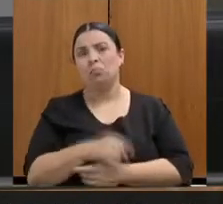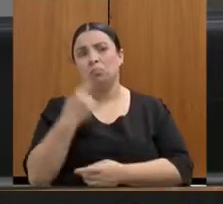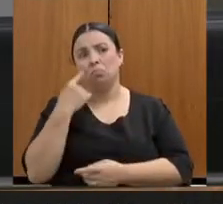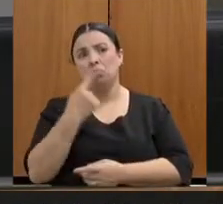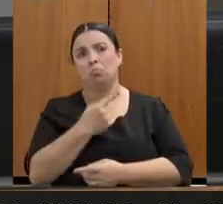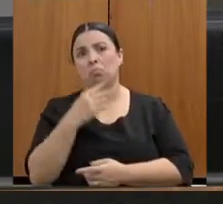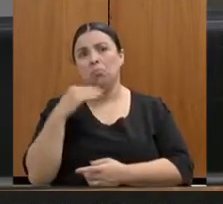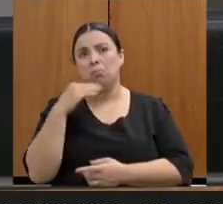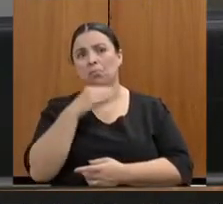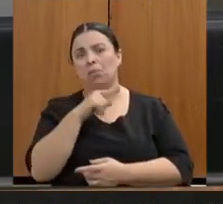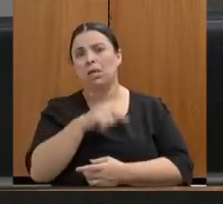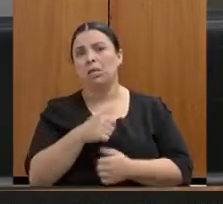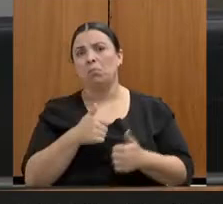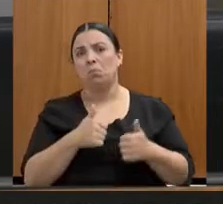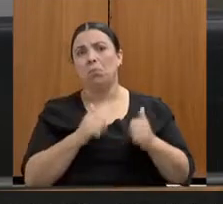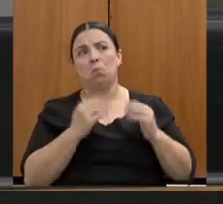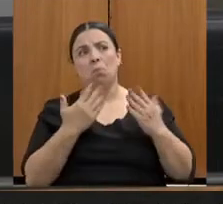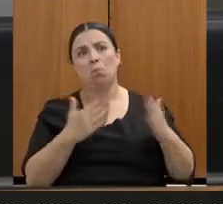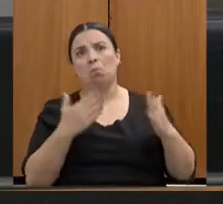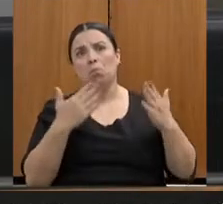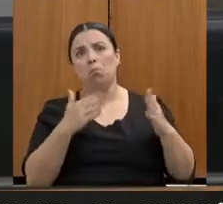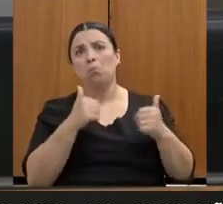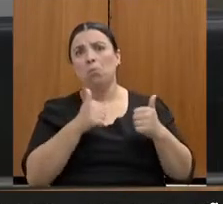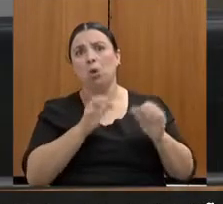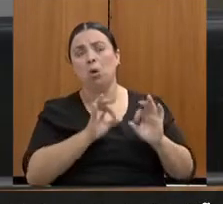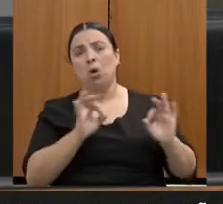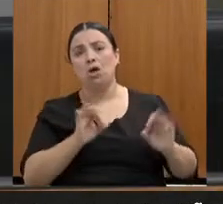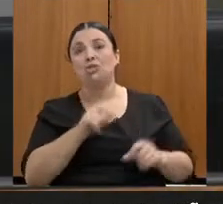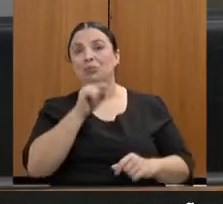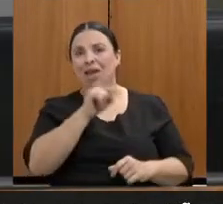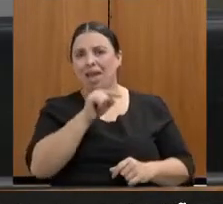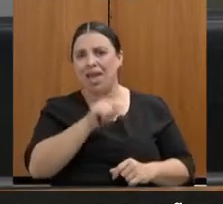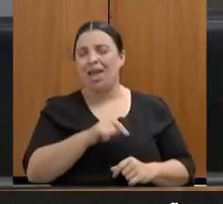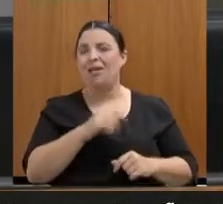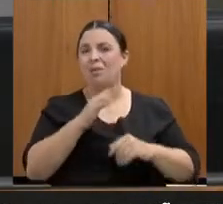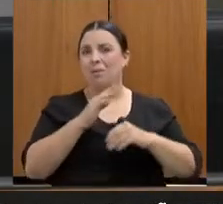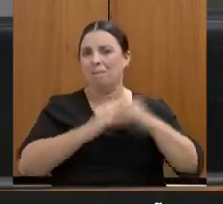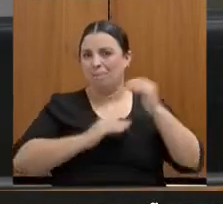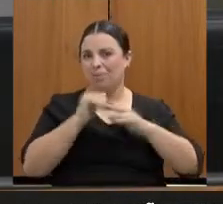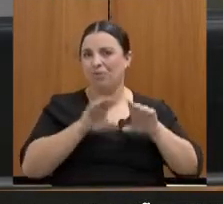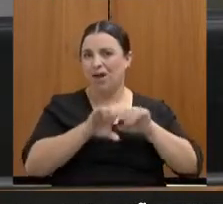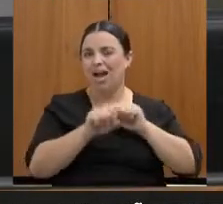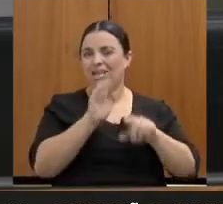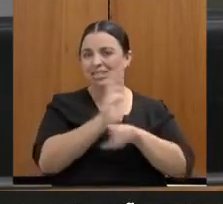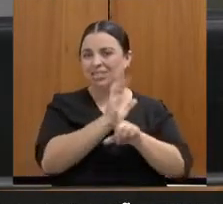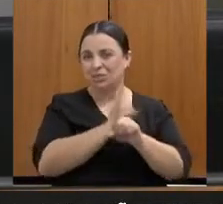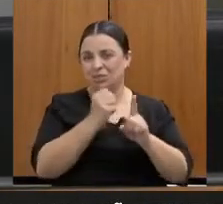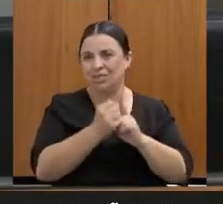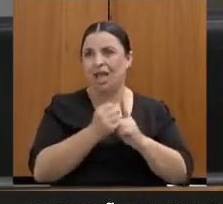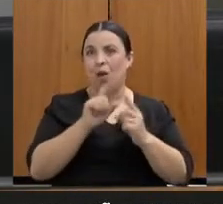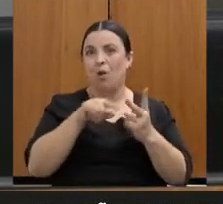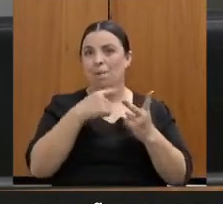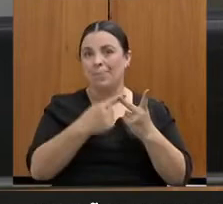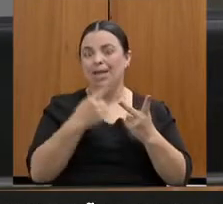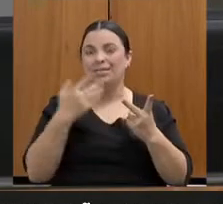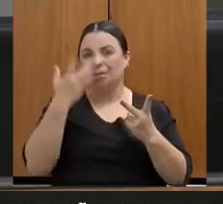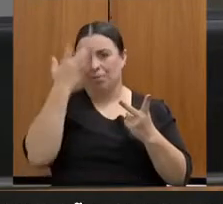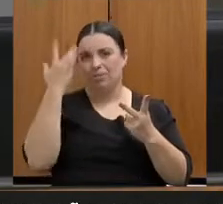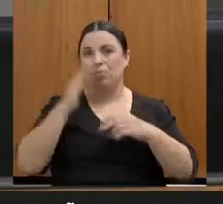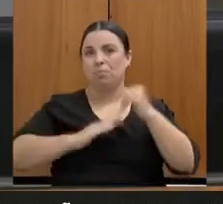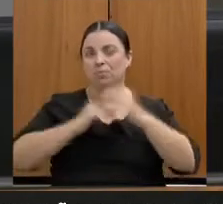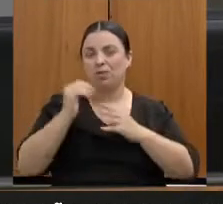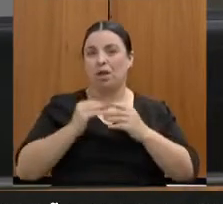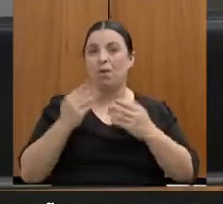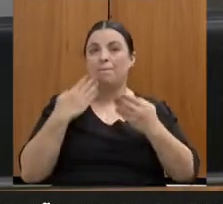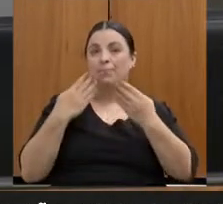fundamentada, é desenvolvida pelo Felipe, que assistente social, mas também tem a psicóloga que atende lá com ele. E